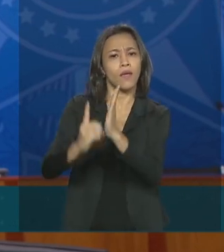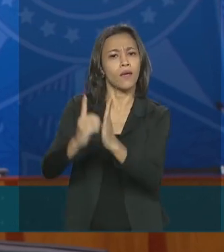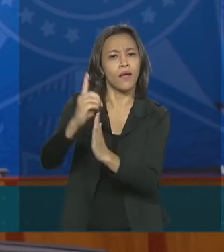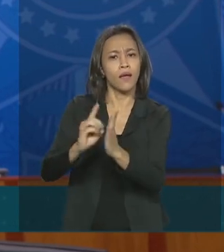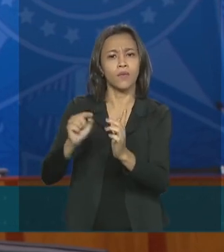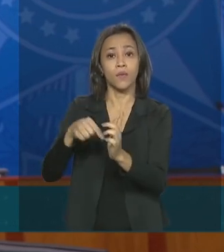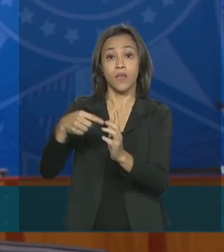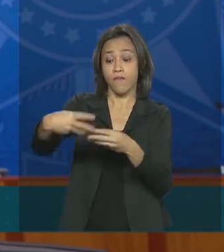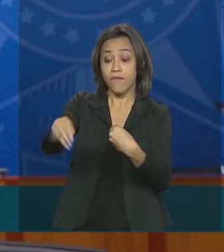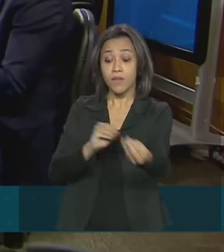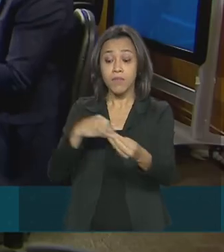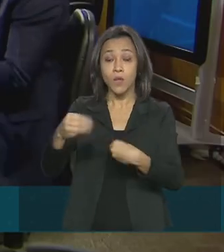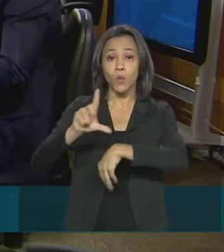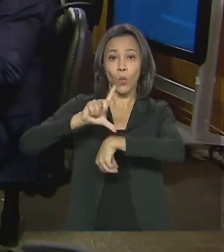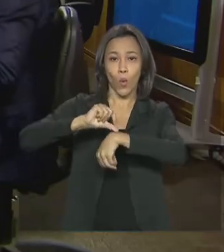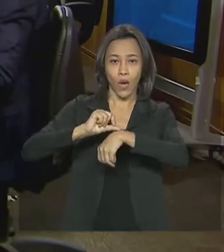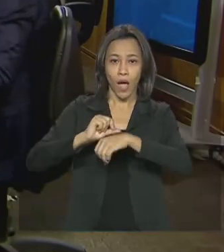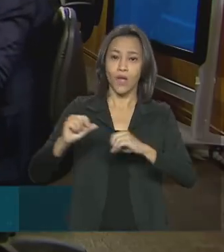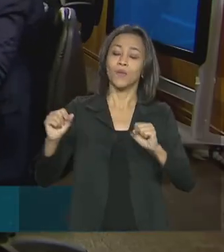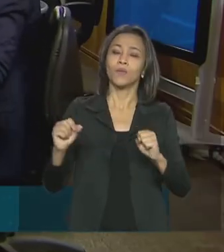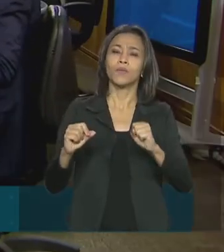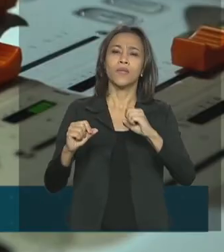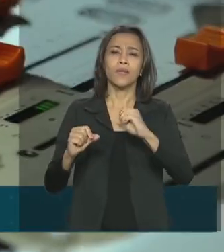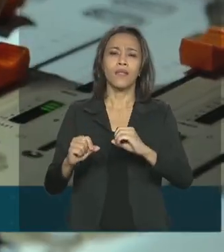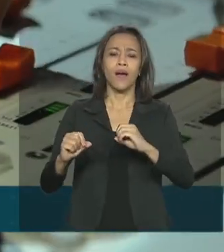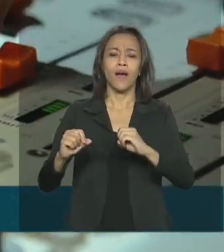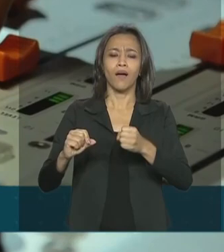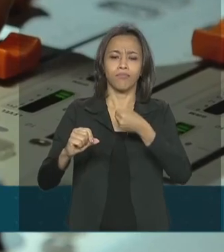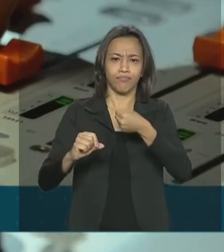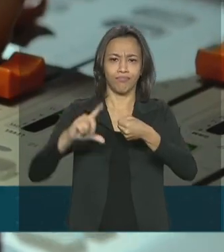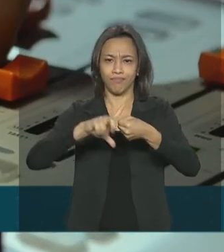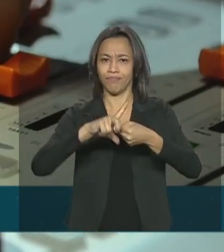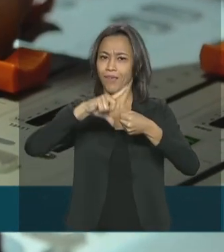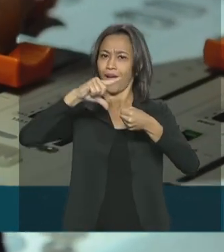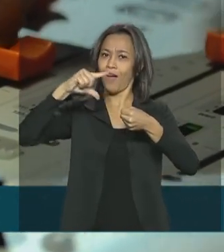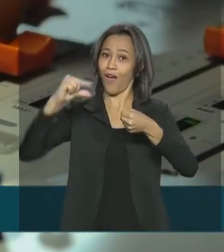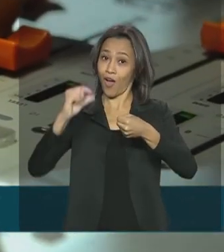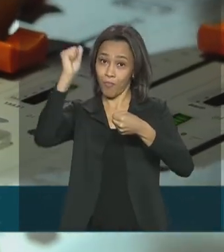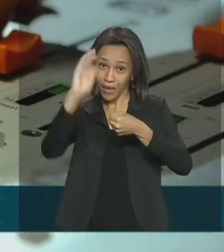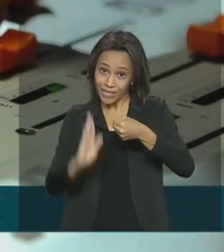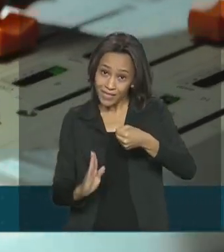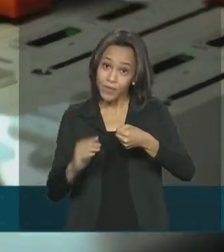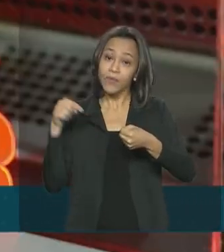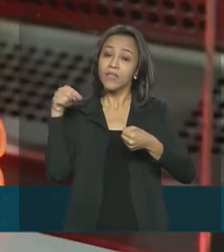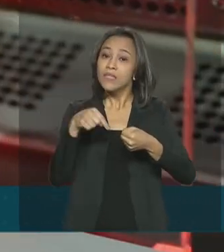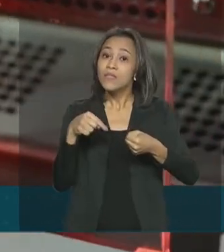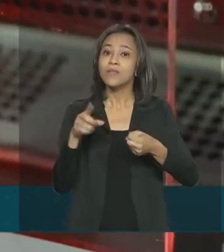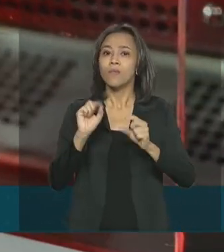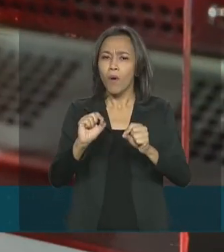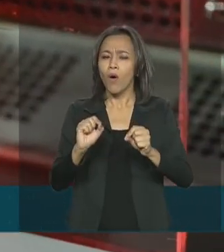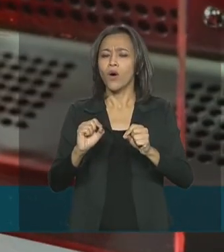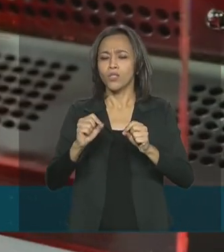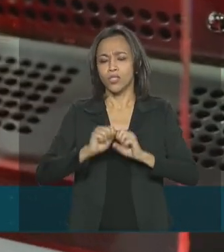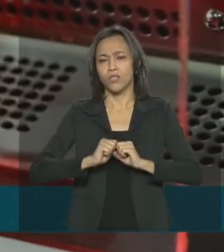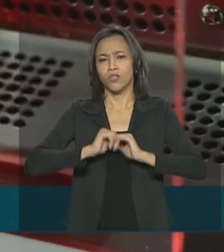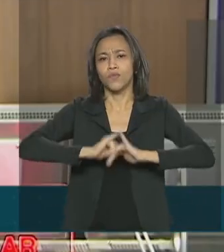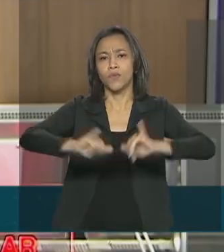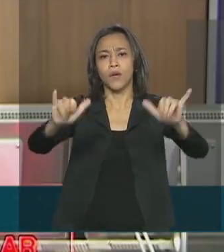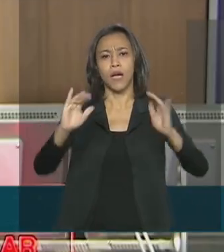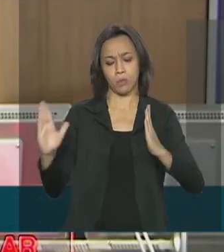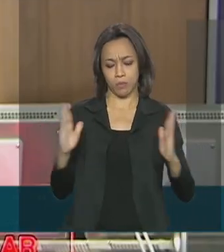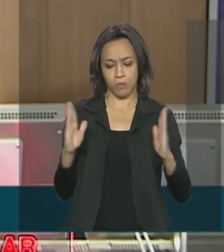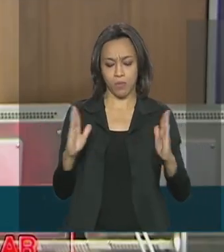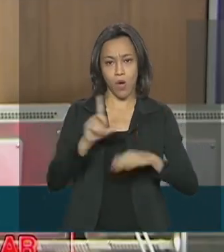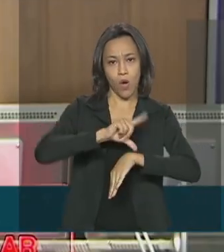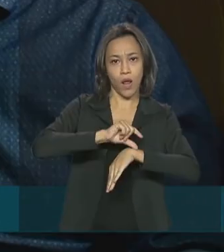do programa A Voz do Brasil. As emissoras de rádio de todo o país continuam com a permissão para retransmitir o programa entre 7